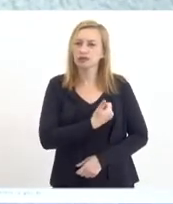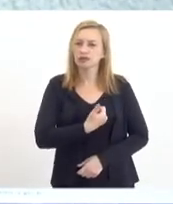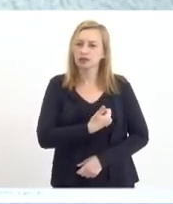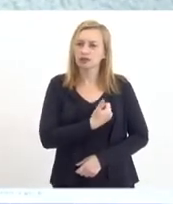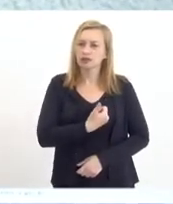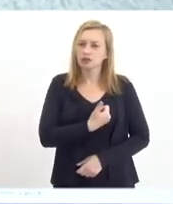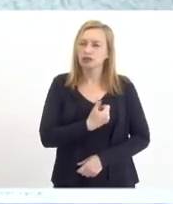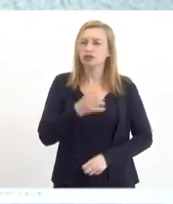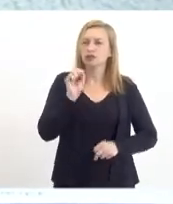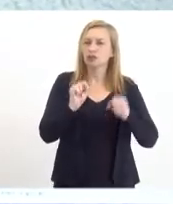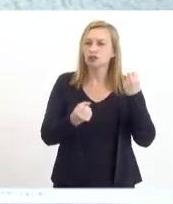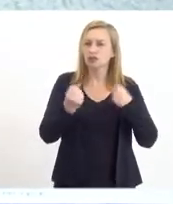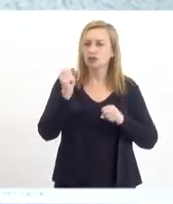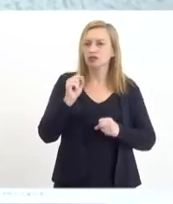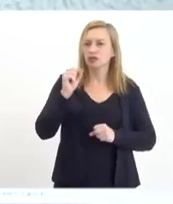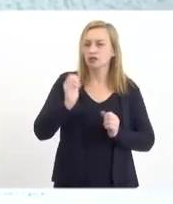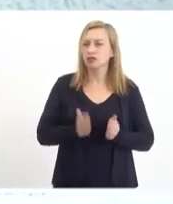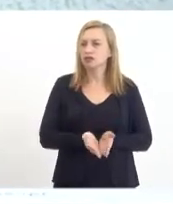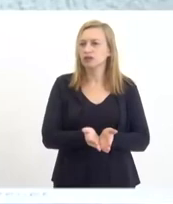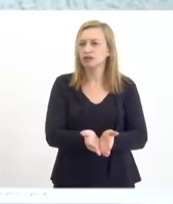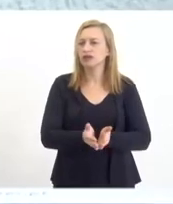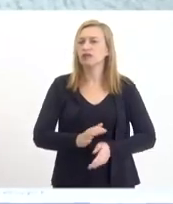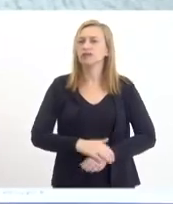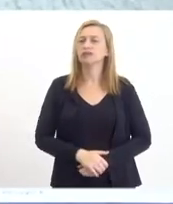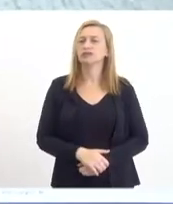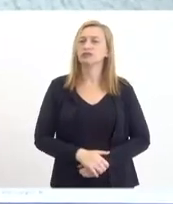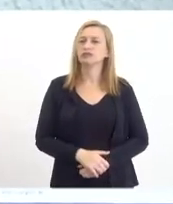Navais, nosso Polo do Mar, Sepitiba,